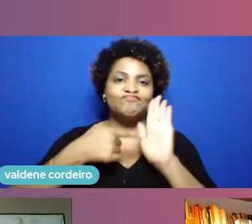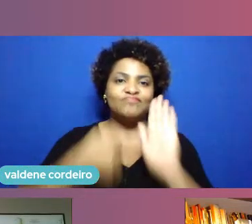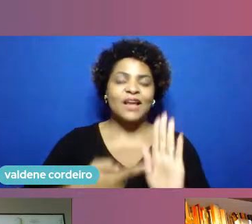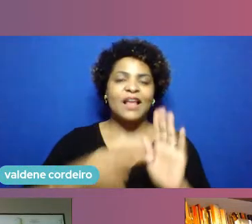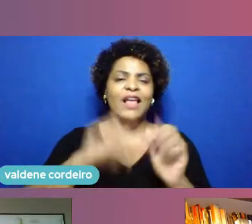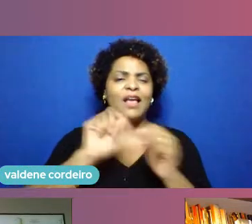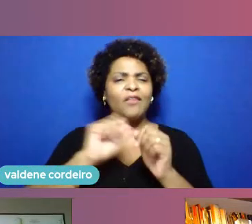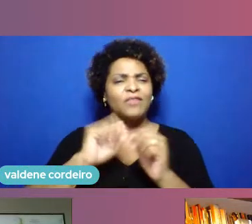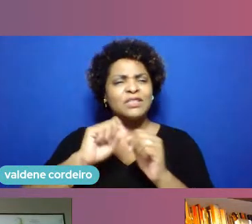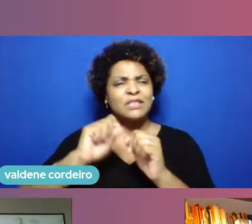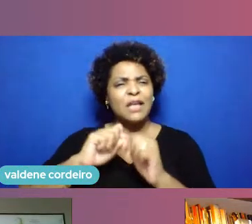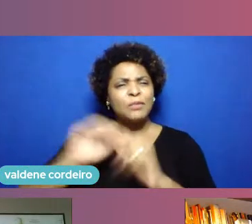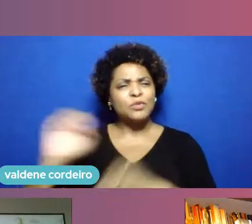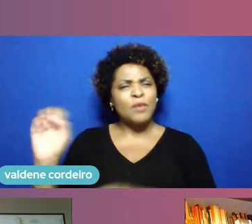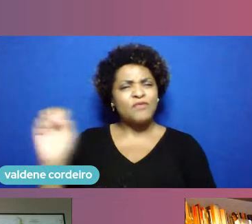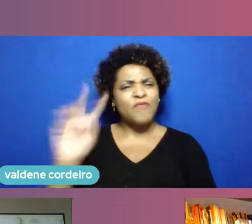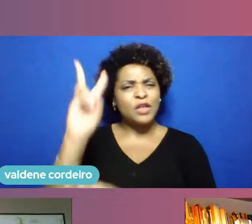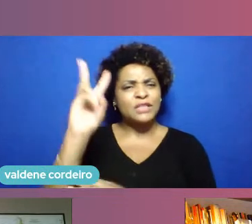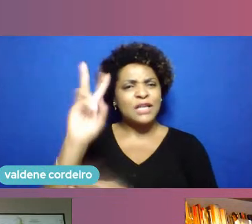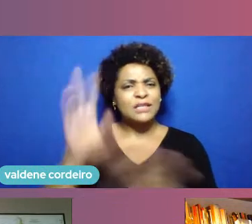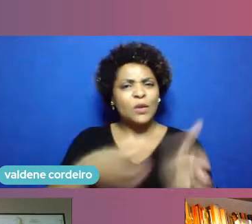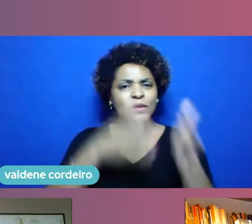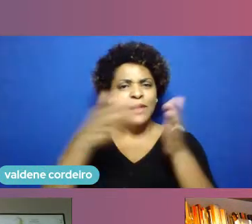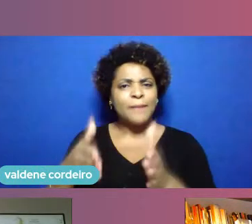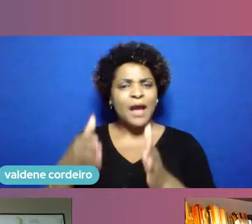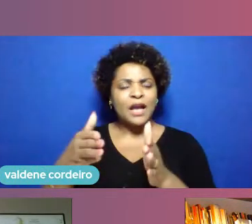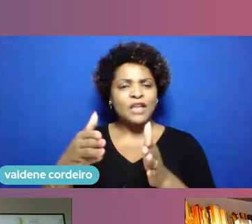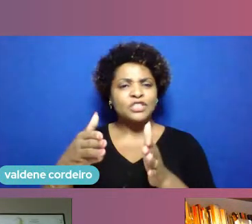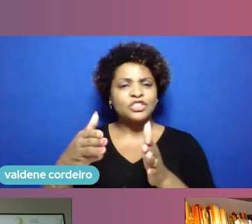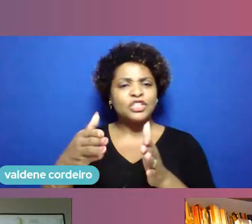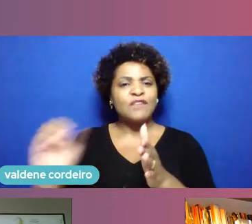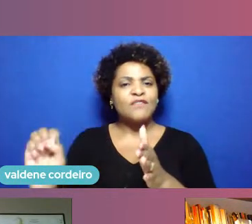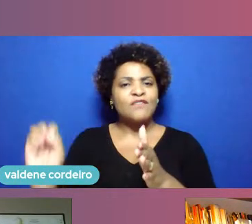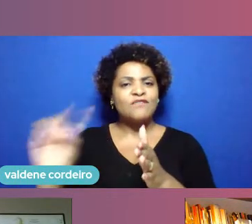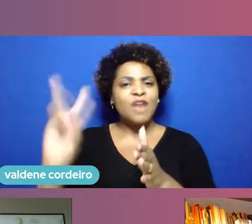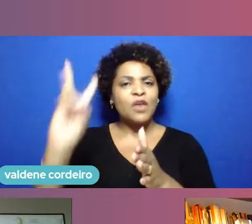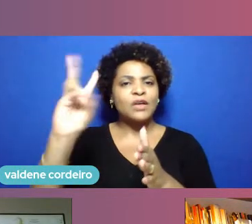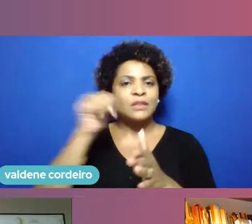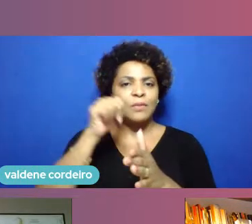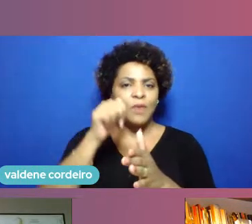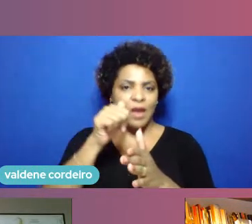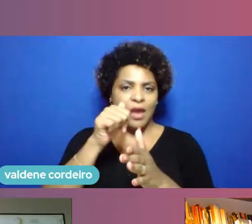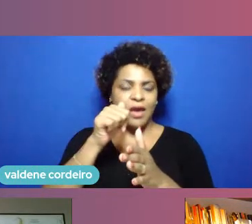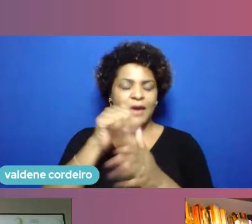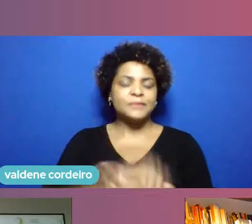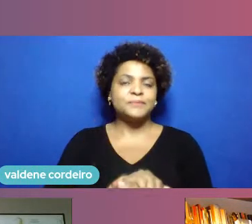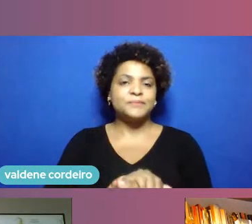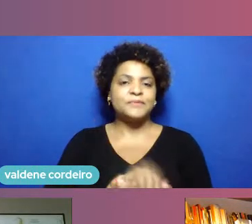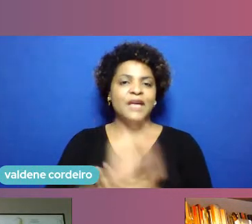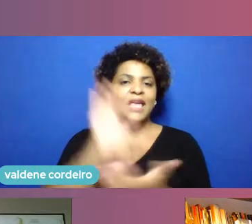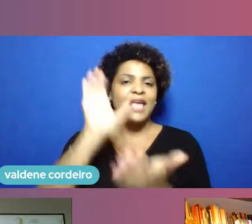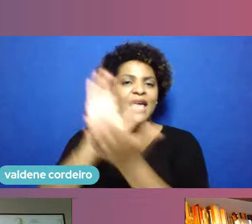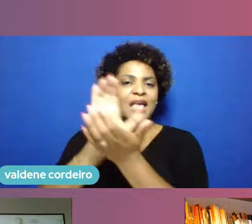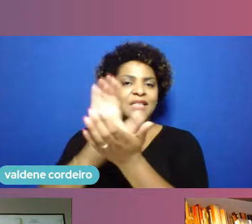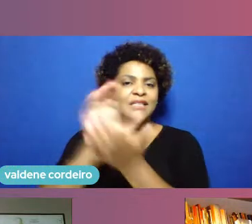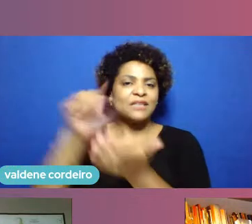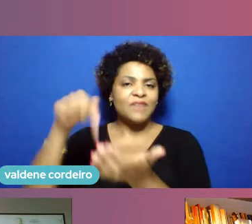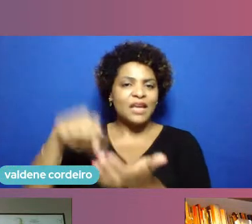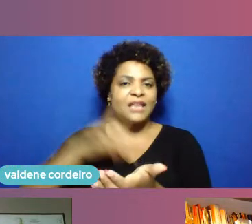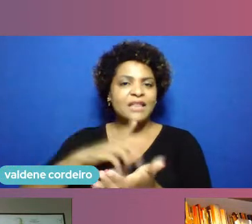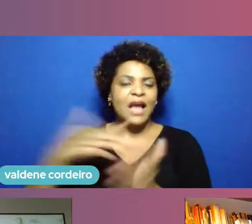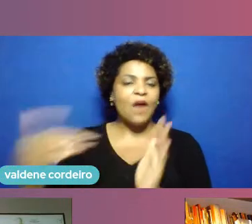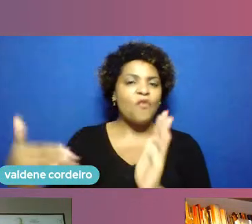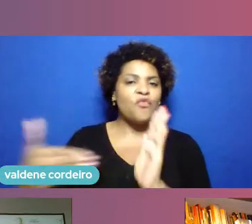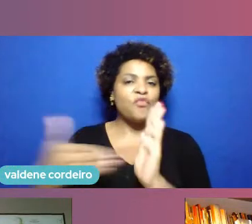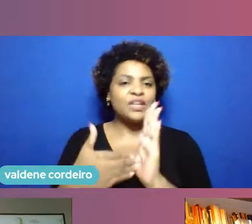prioriza as mulheres que era o desenho desde o início e o Recife agora está entre as finalistas do prêmio da